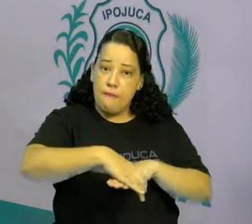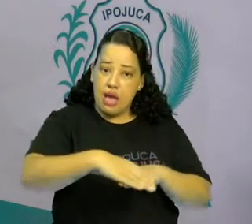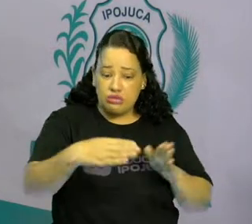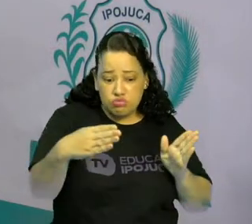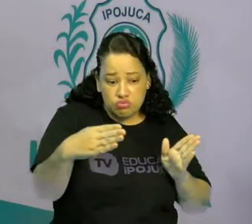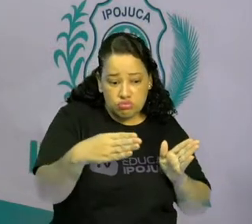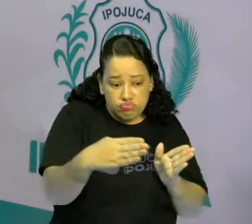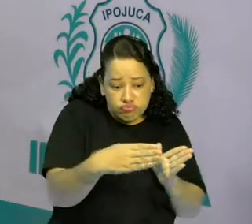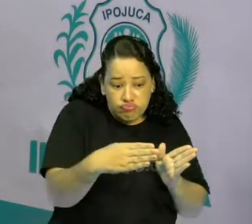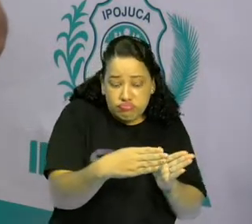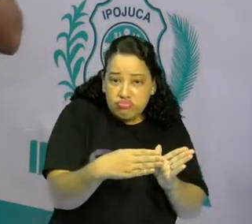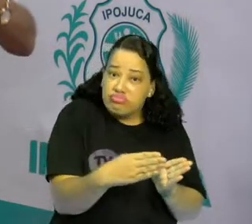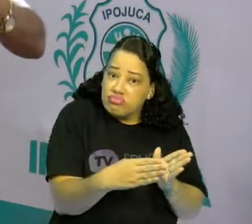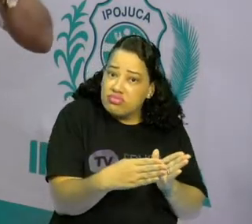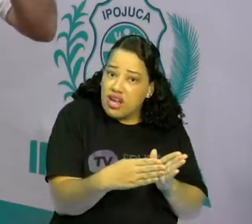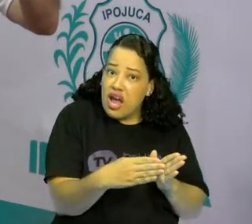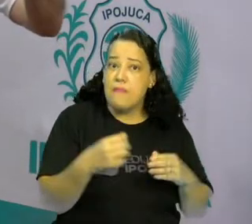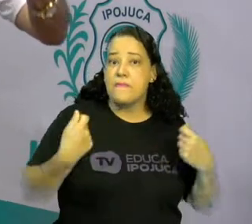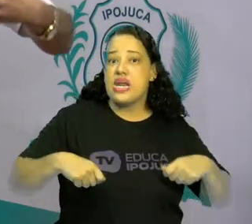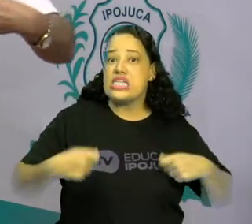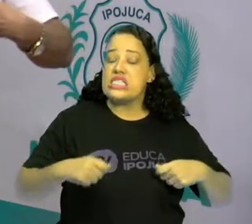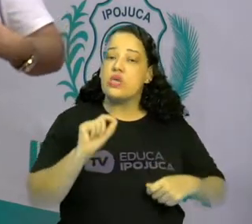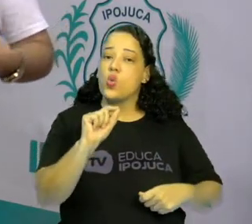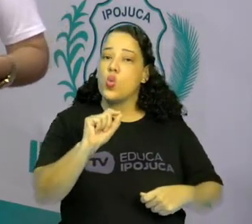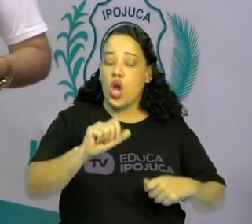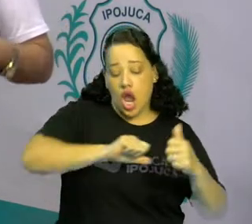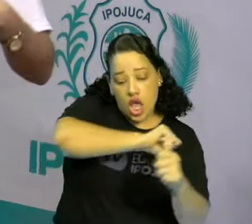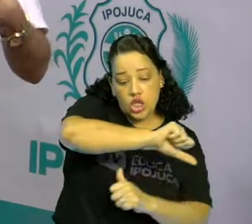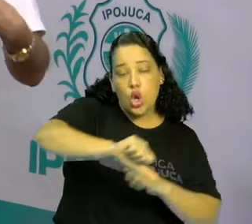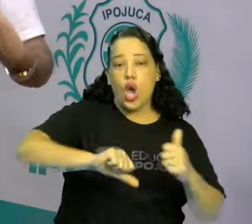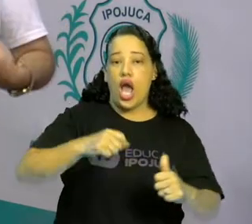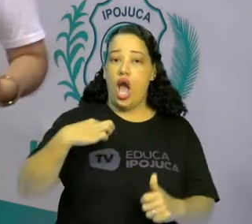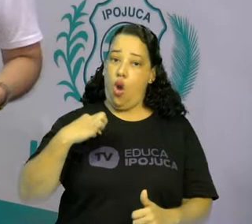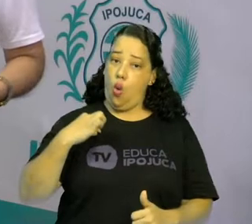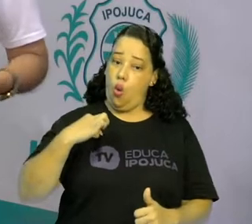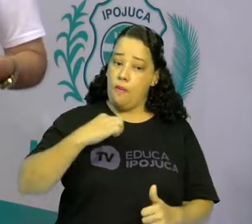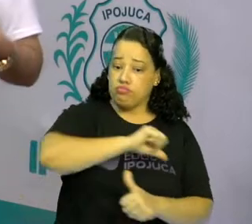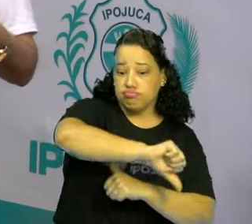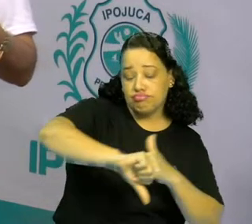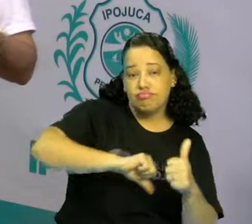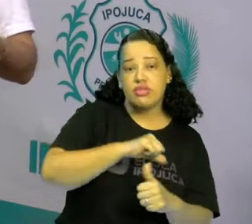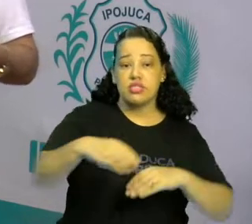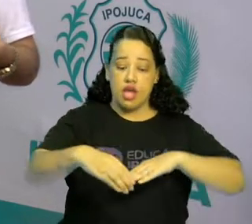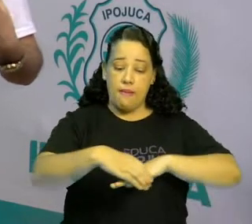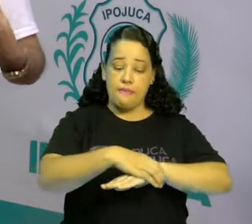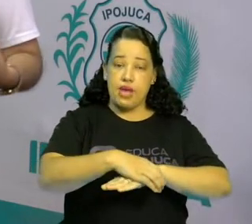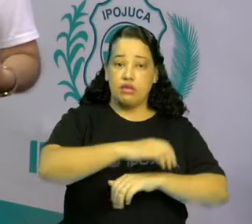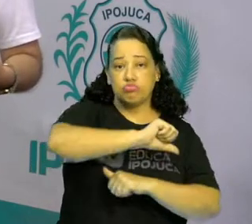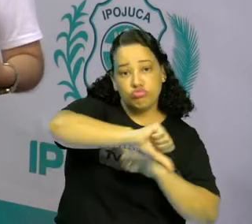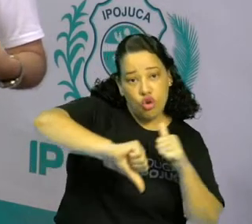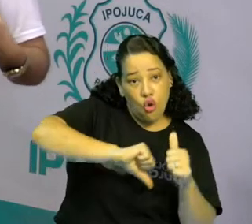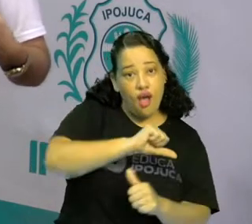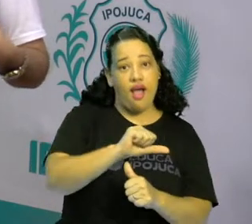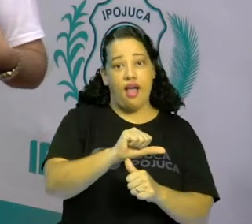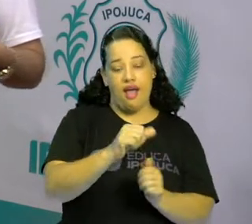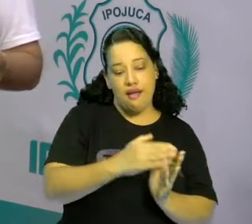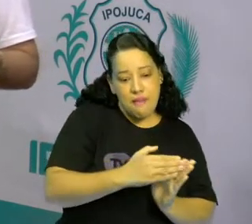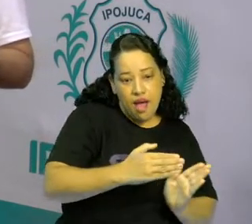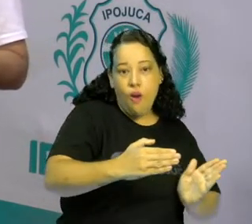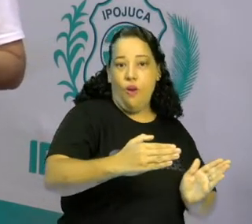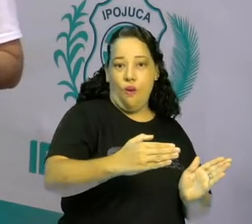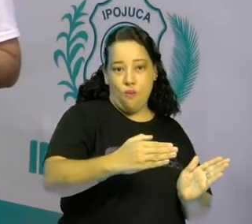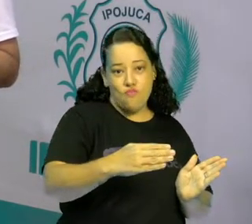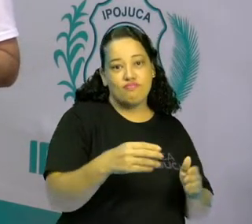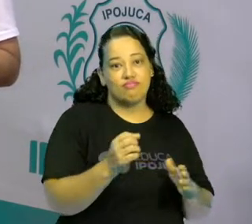E que é preciso trocar os sapatos e as roupas por outras novas e de tamanhos maiores? Então,